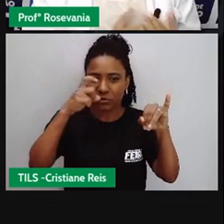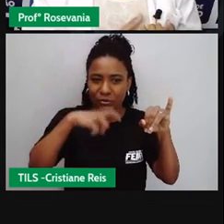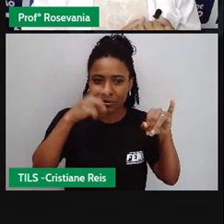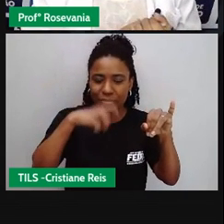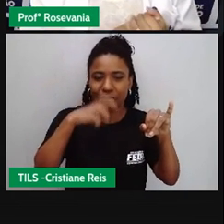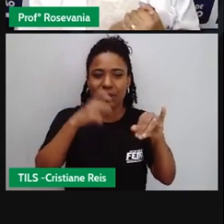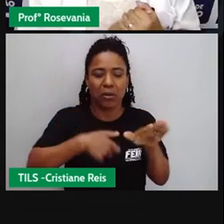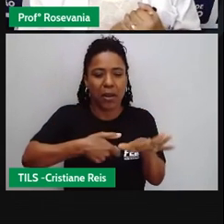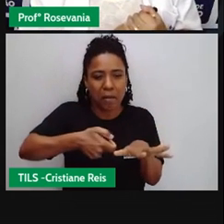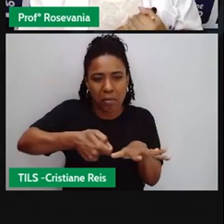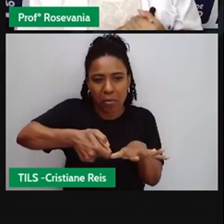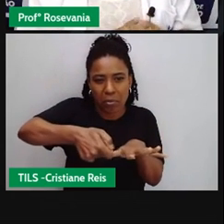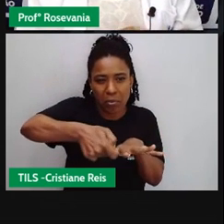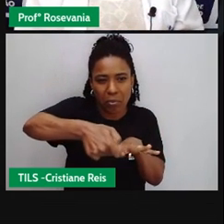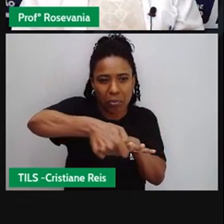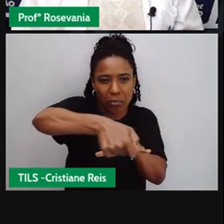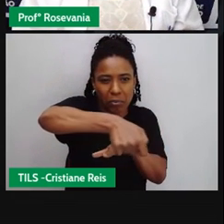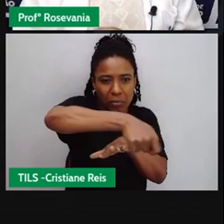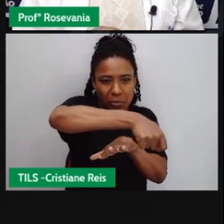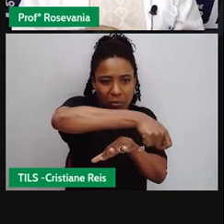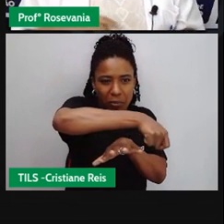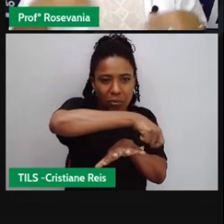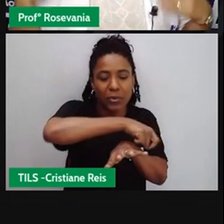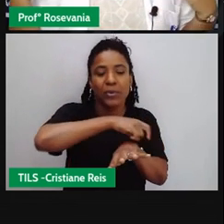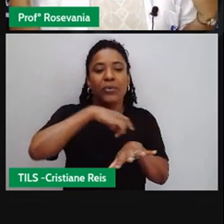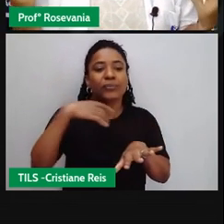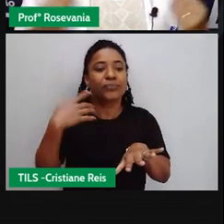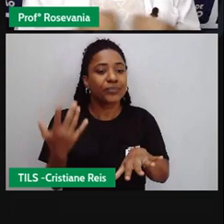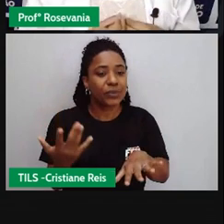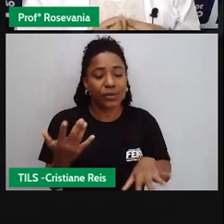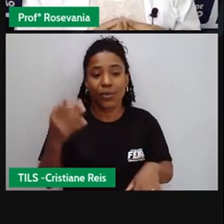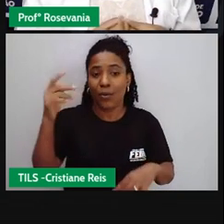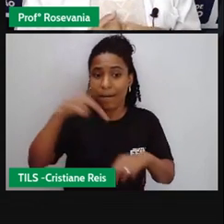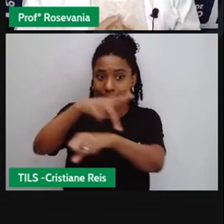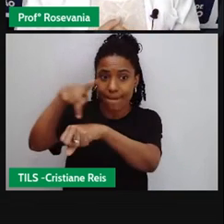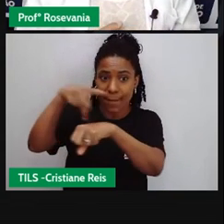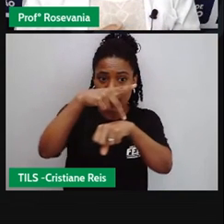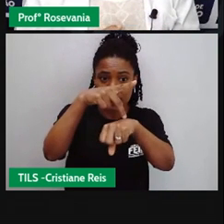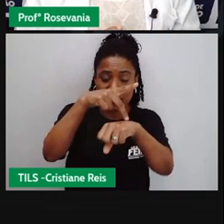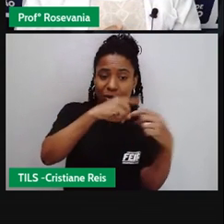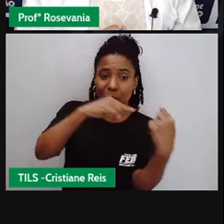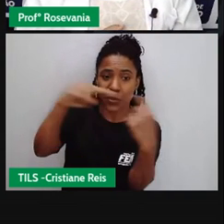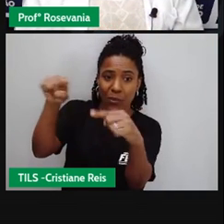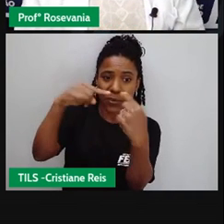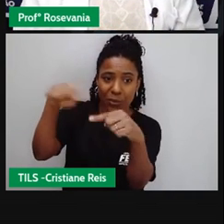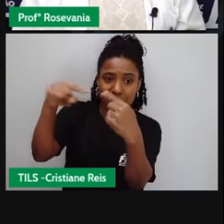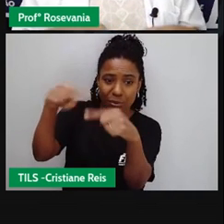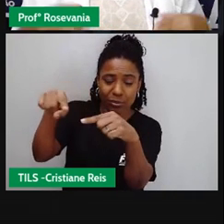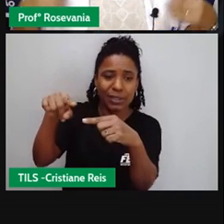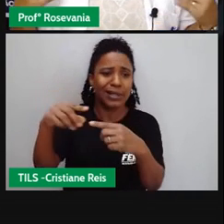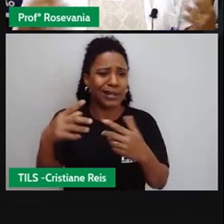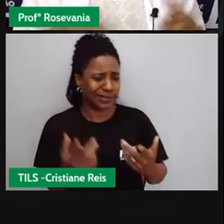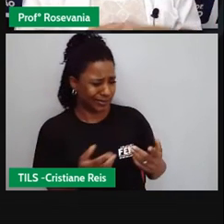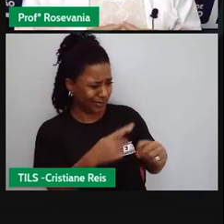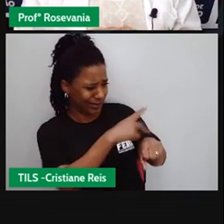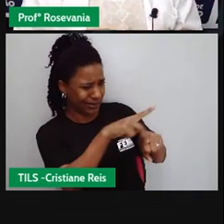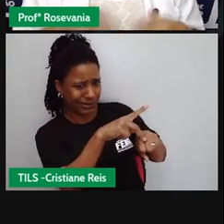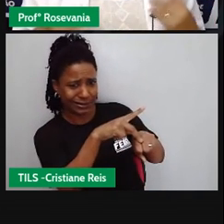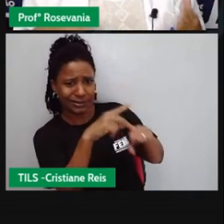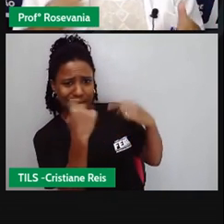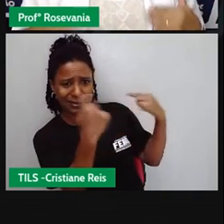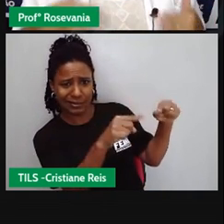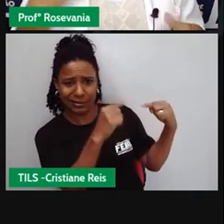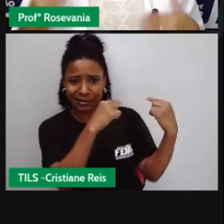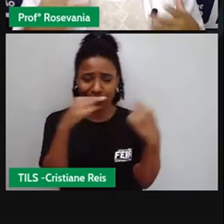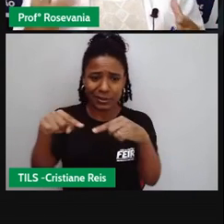acabam com a imagem de um determinado país, geram conflitos internacionais, é uma série de coisas.